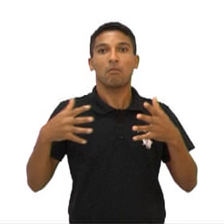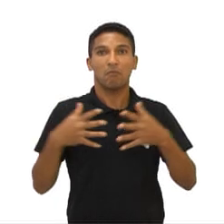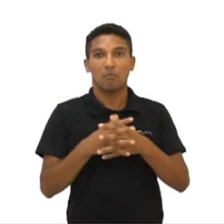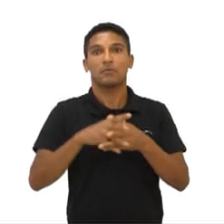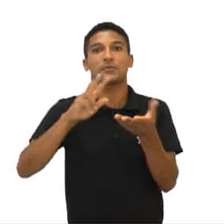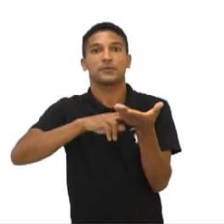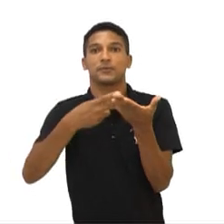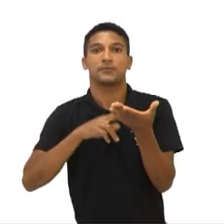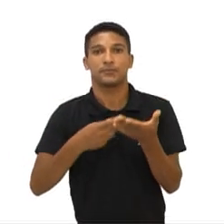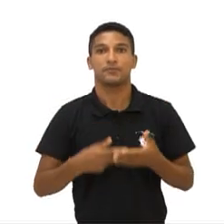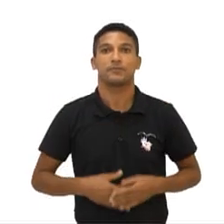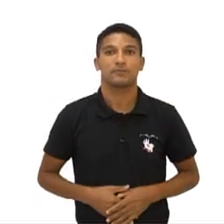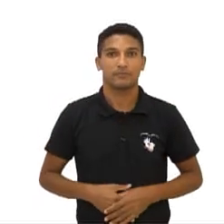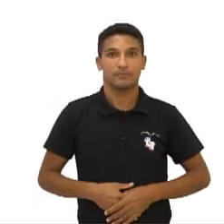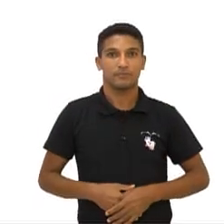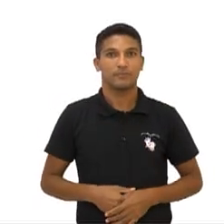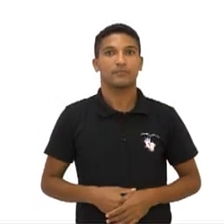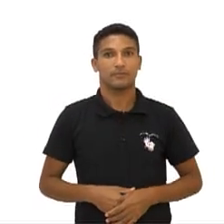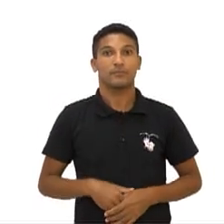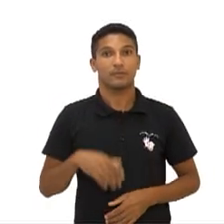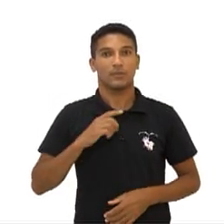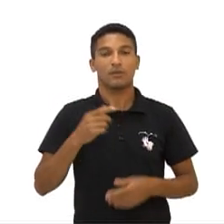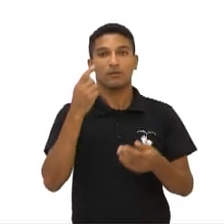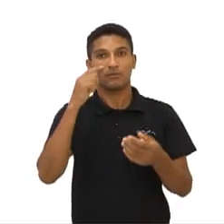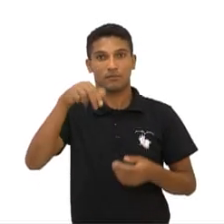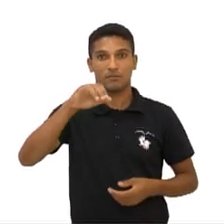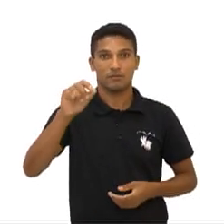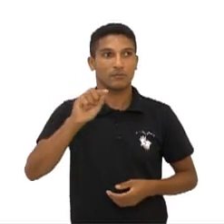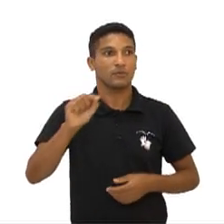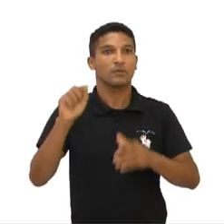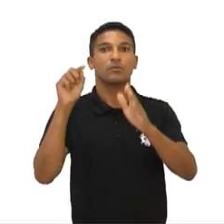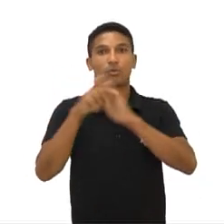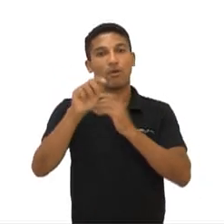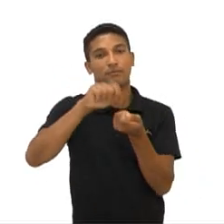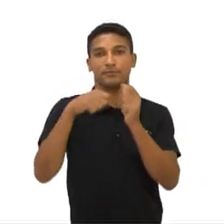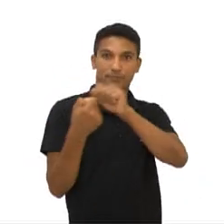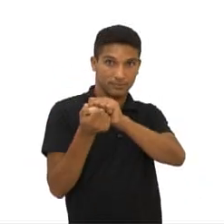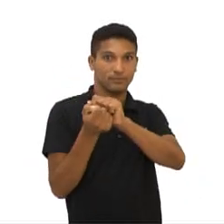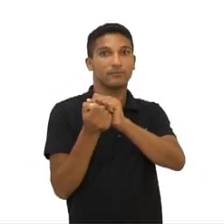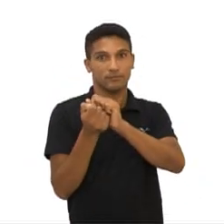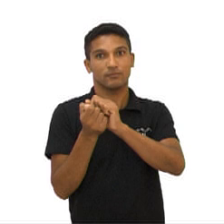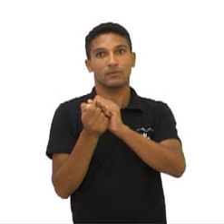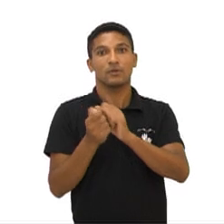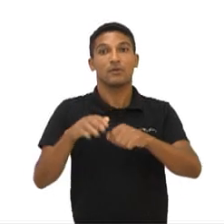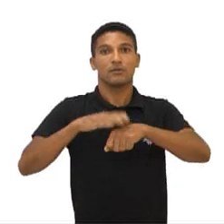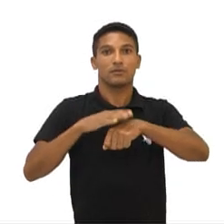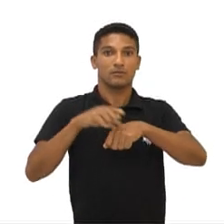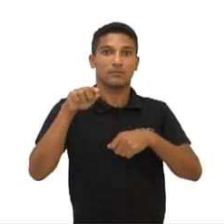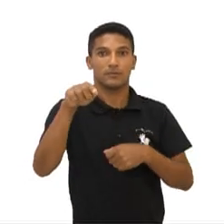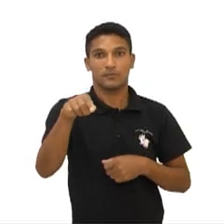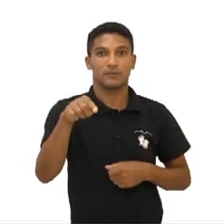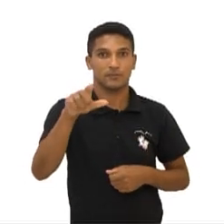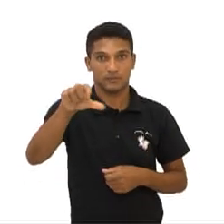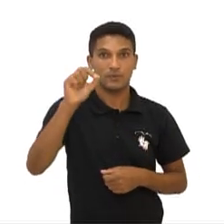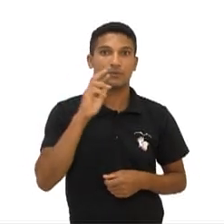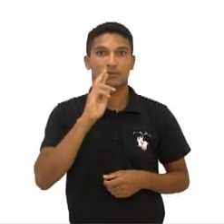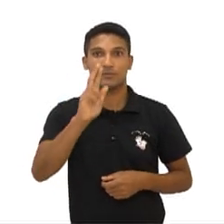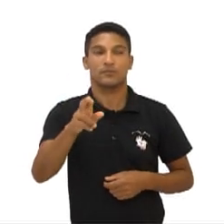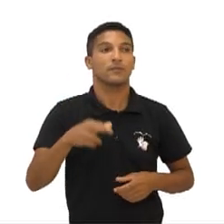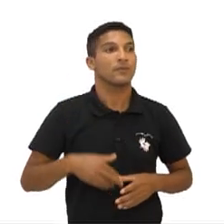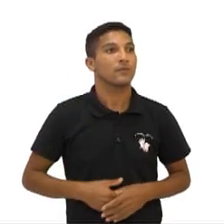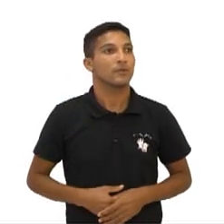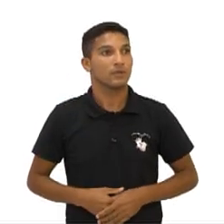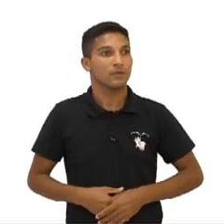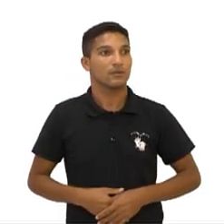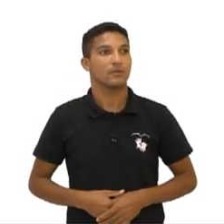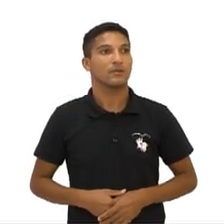a nossa questão, o nosso quiz, né? Que, como eu disse, eu adaptei. Então, tempo para vocês poderem marcar aí a resposta certa.